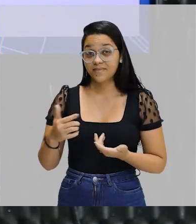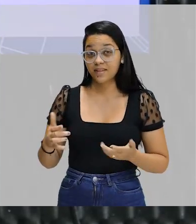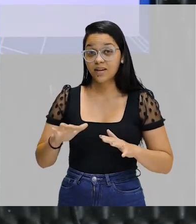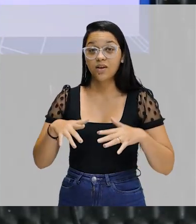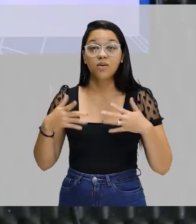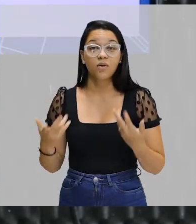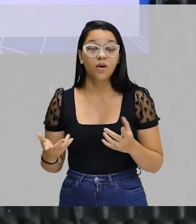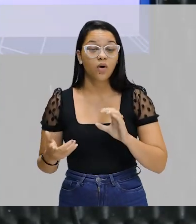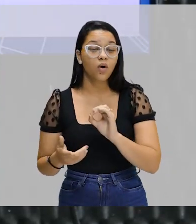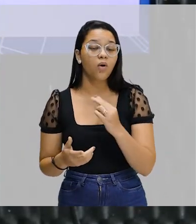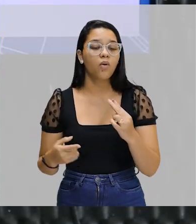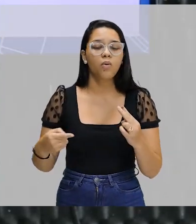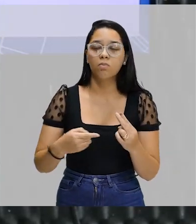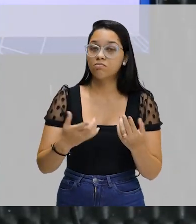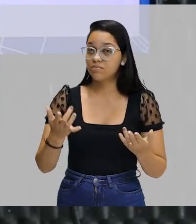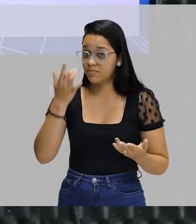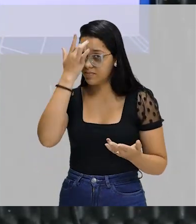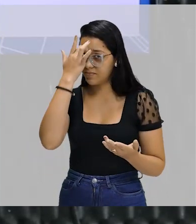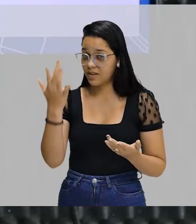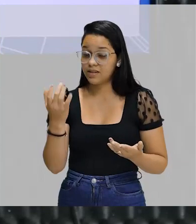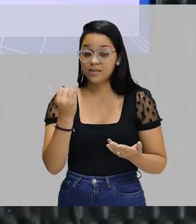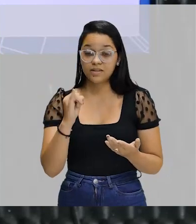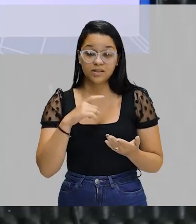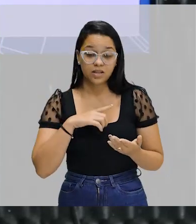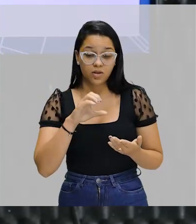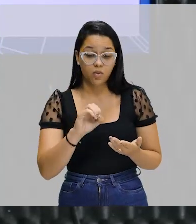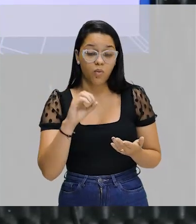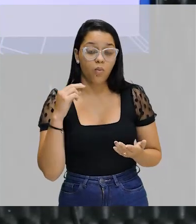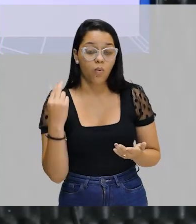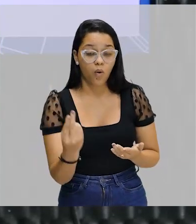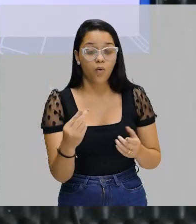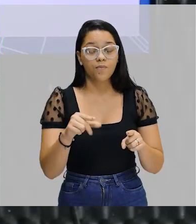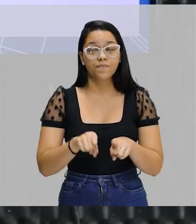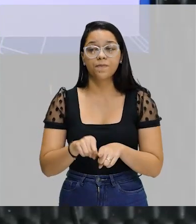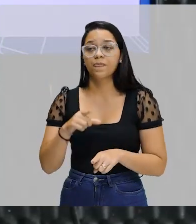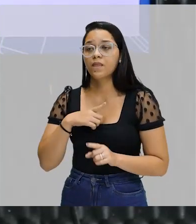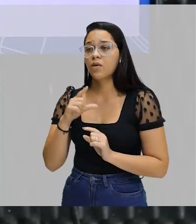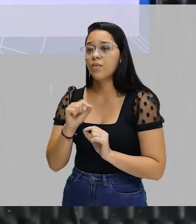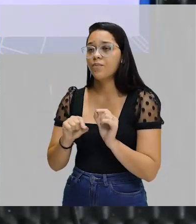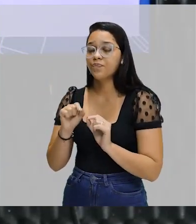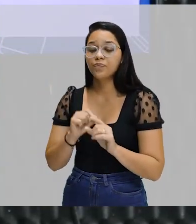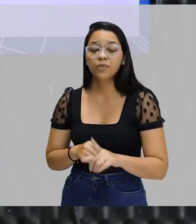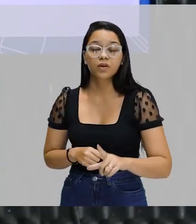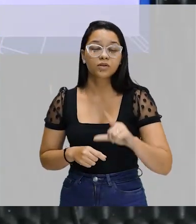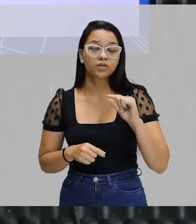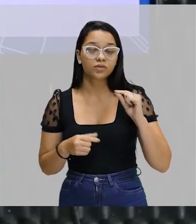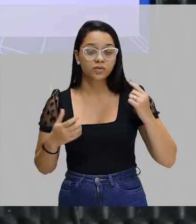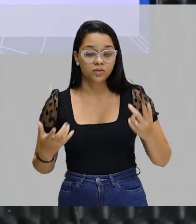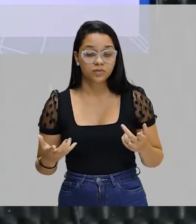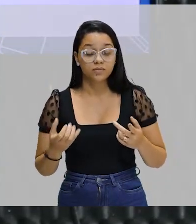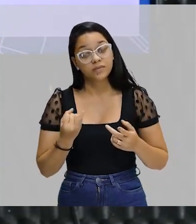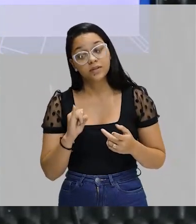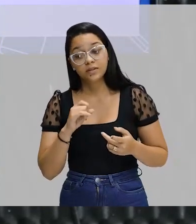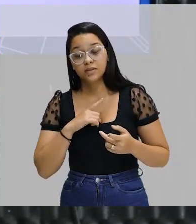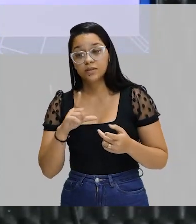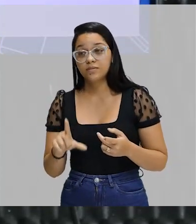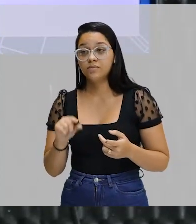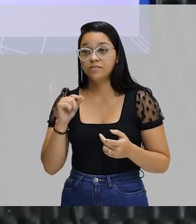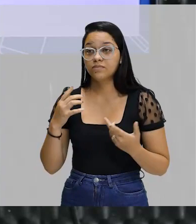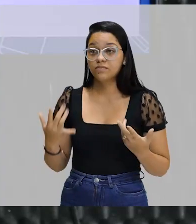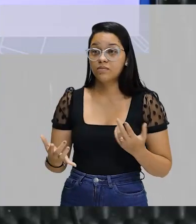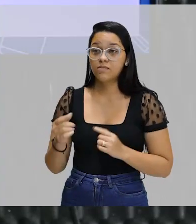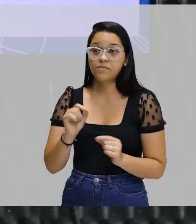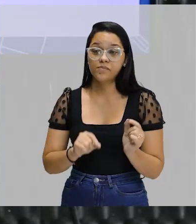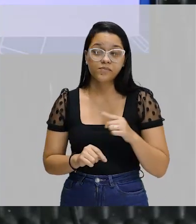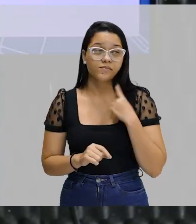E aí, gente? Ou. Muito fácil, né? Se eu tenho o ou, eu tenho o quê? Uma opção. Se eu tenho uma opção. Olha, é